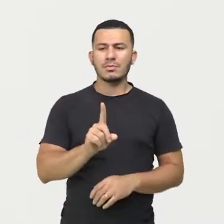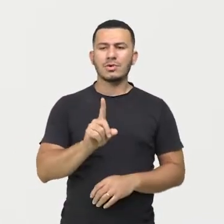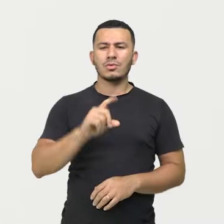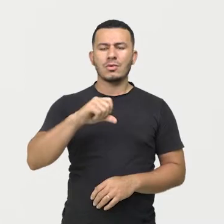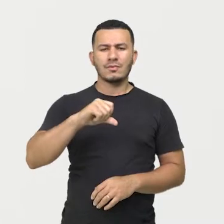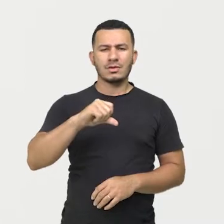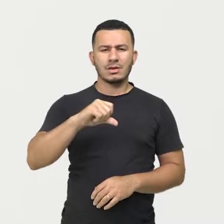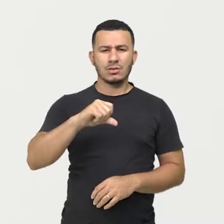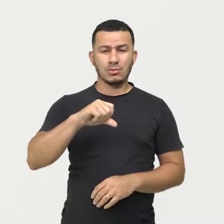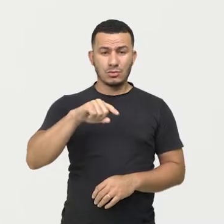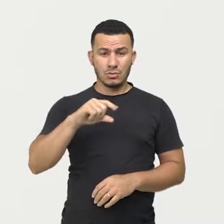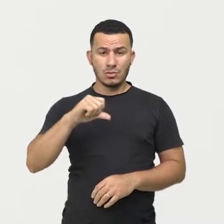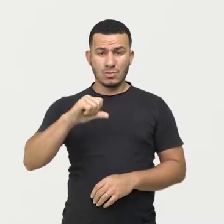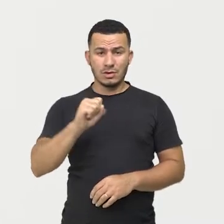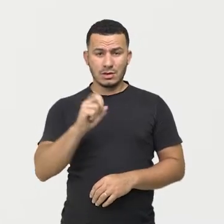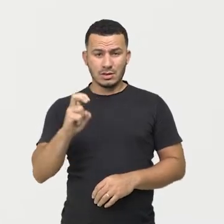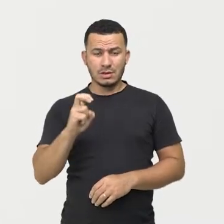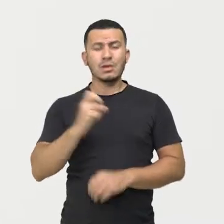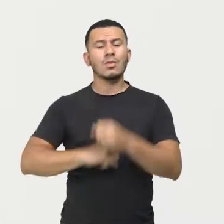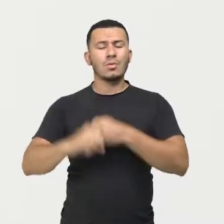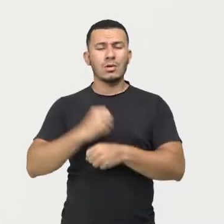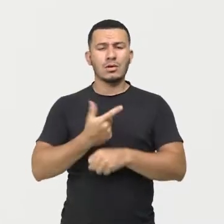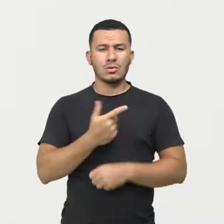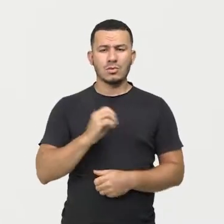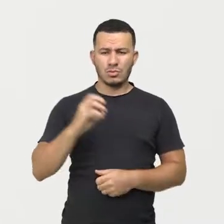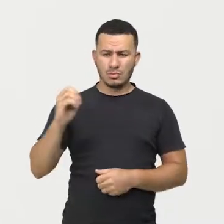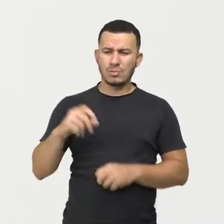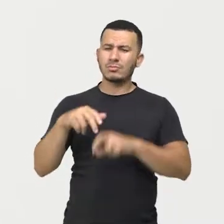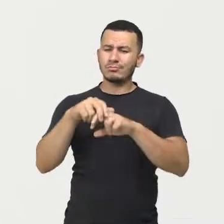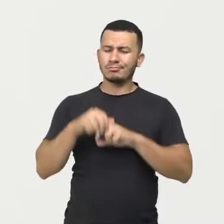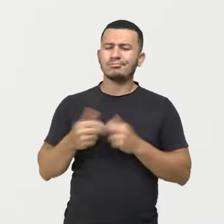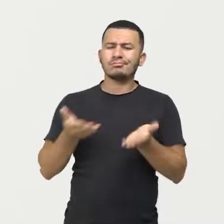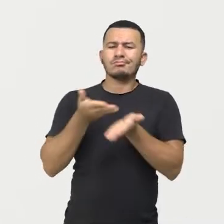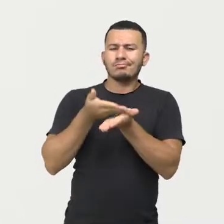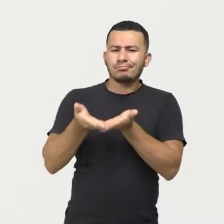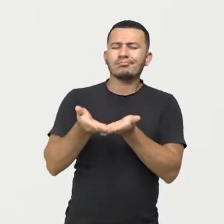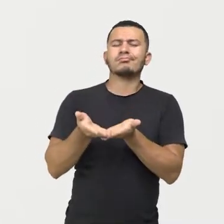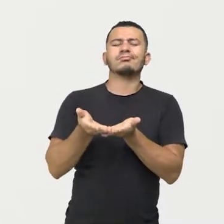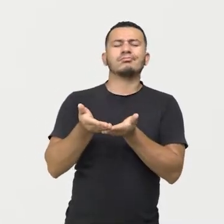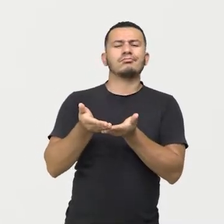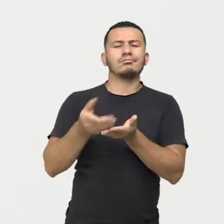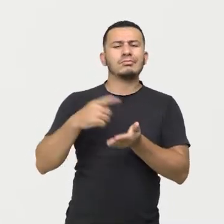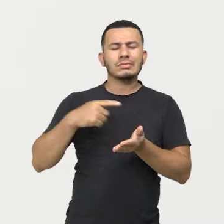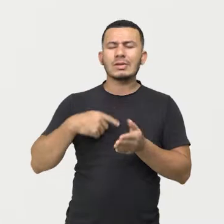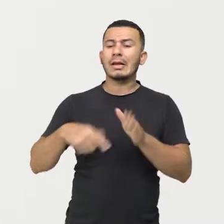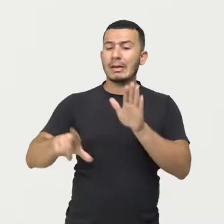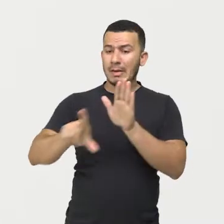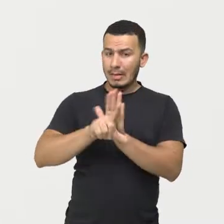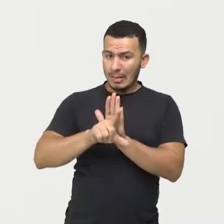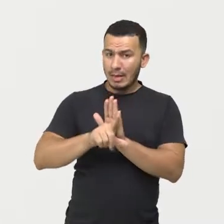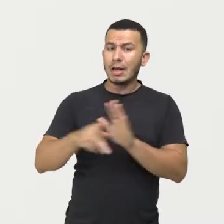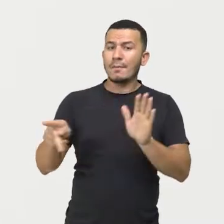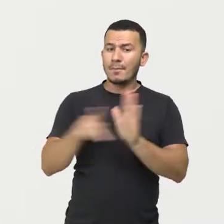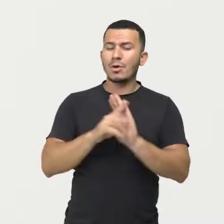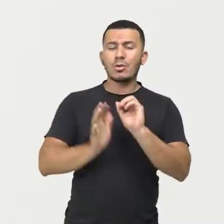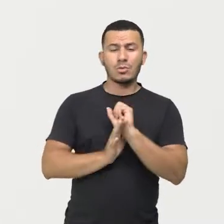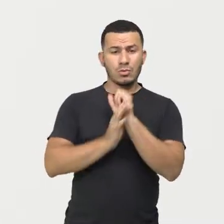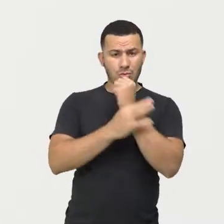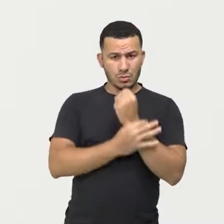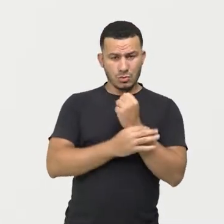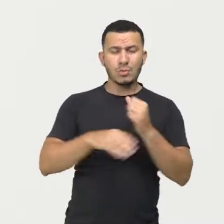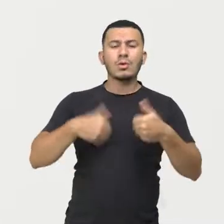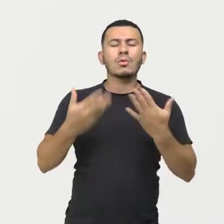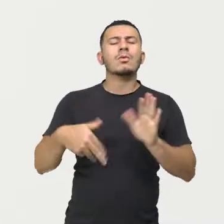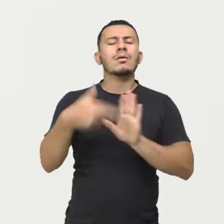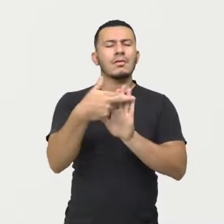2000. Então, a partir desse momento, é que a gente vai ter toda uma lei que vai estabelecer quais são